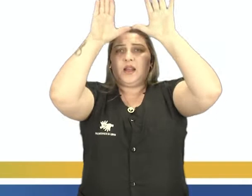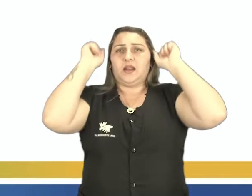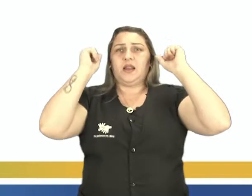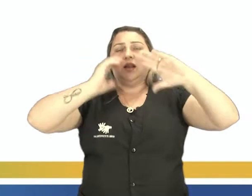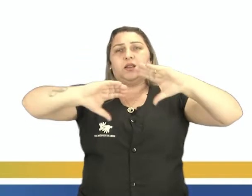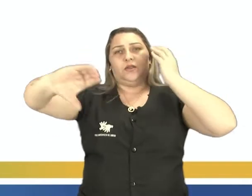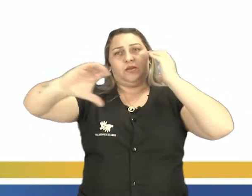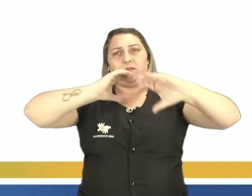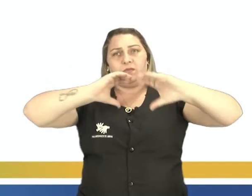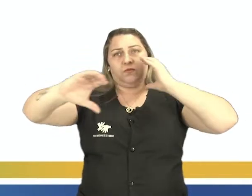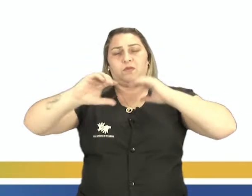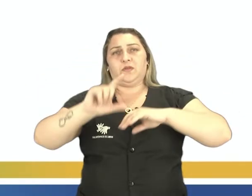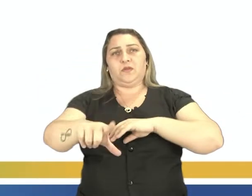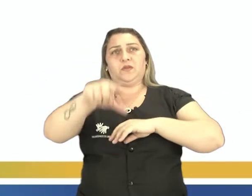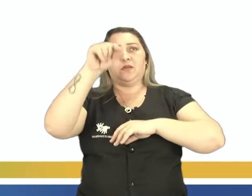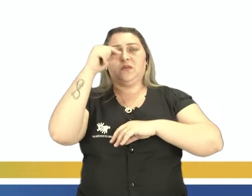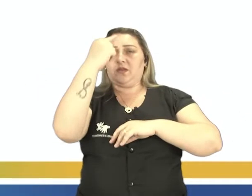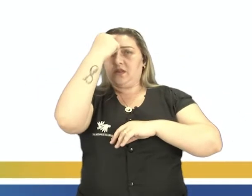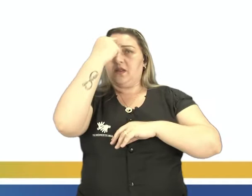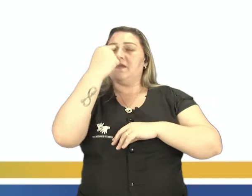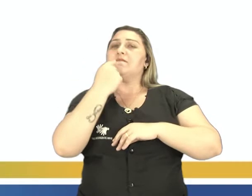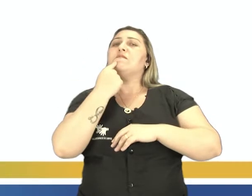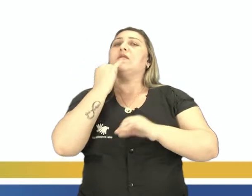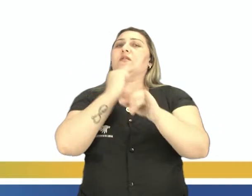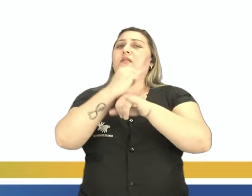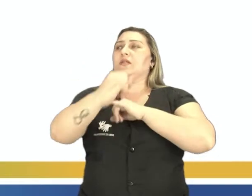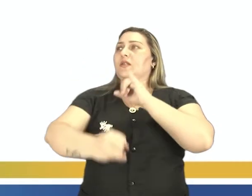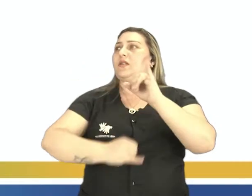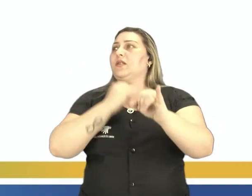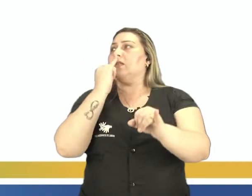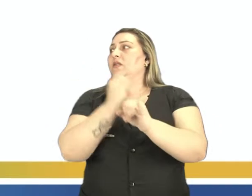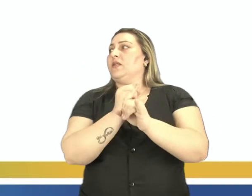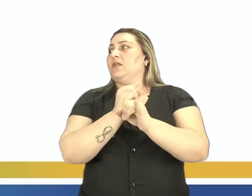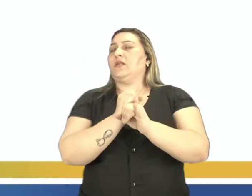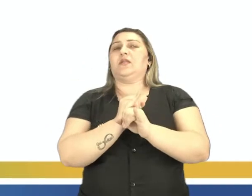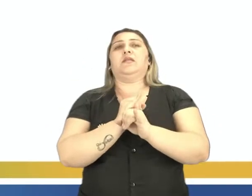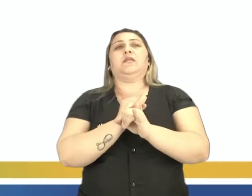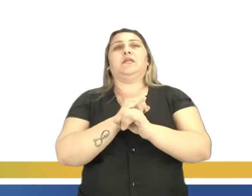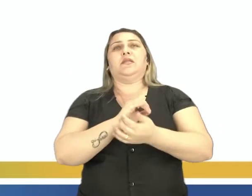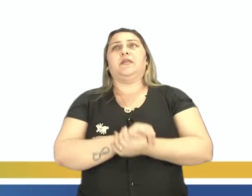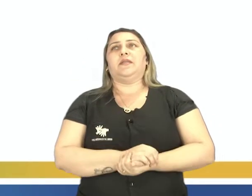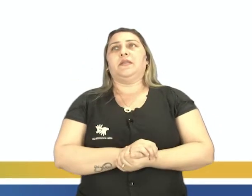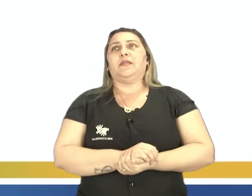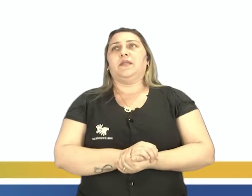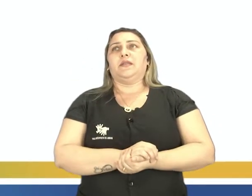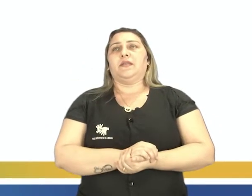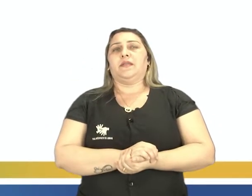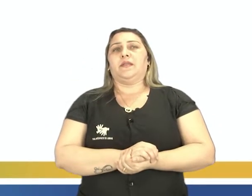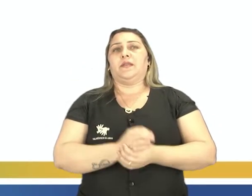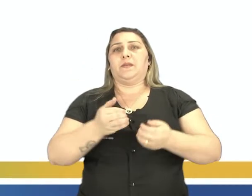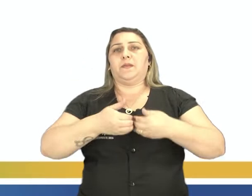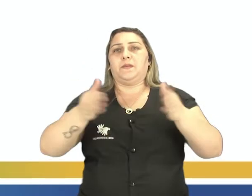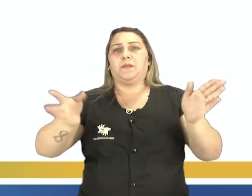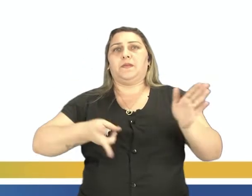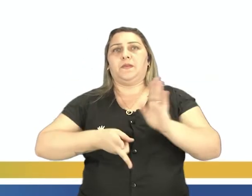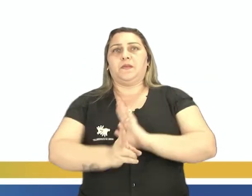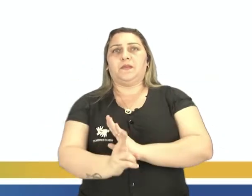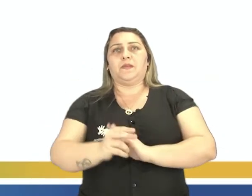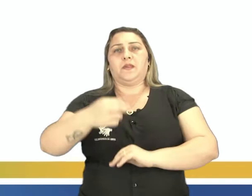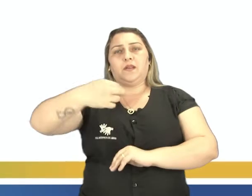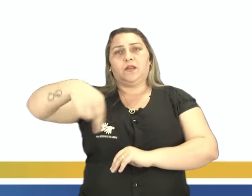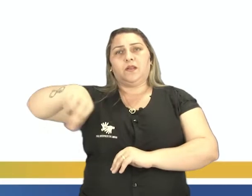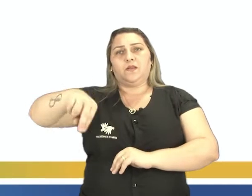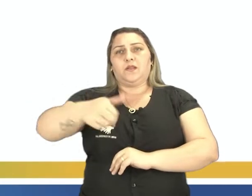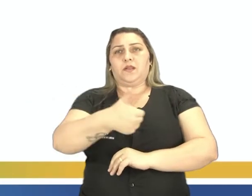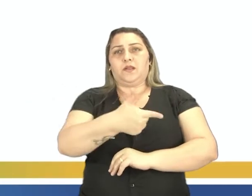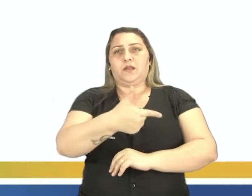Música. E aí eu escolhi uma foto aleatória na internet de uma matéria sobre a Escola de Música. Ela foi inaugurada em novembro de